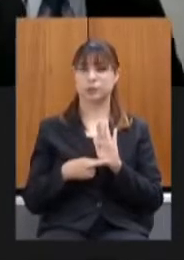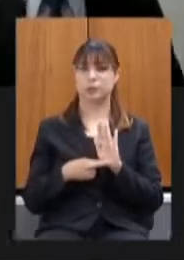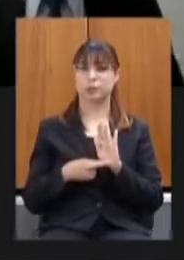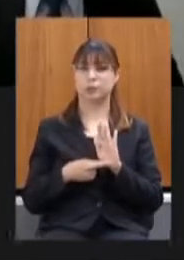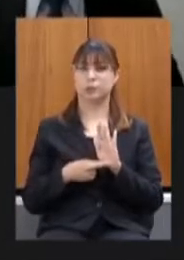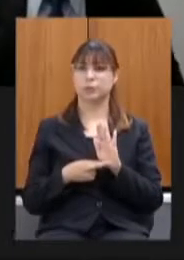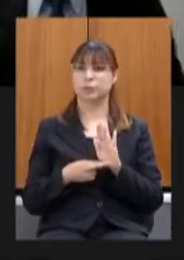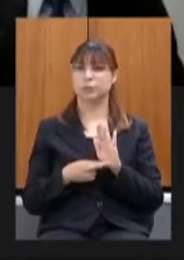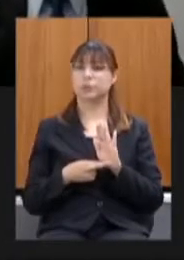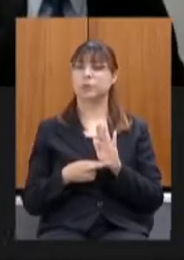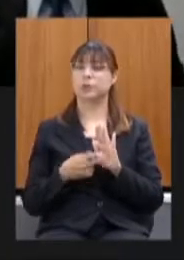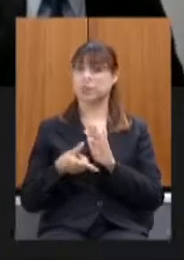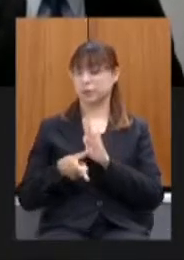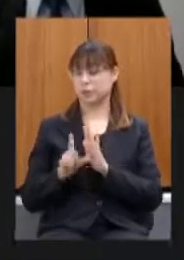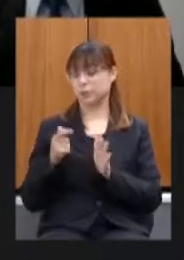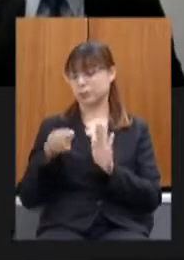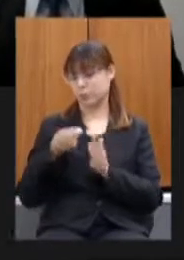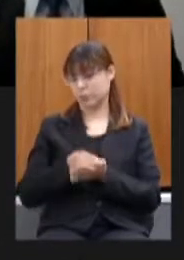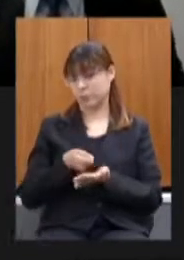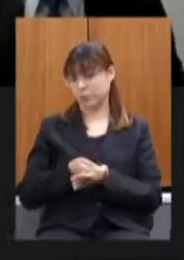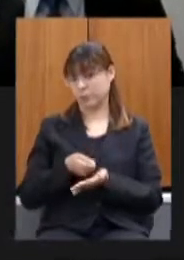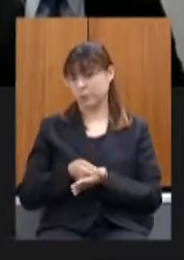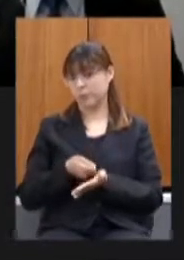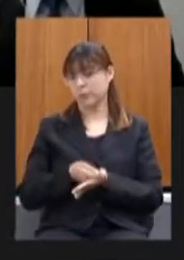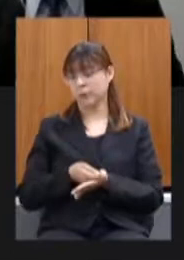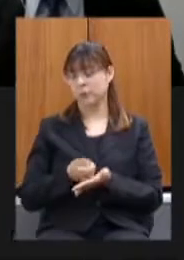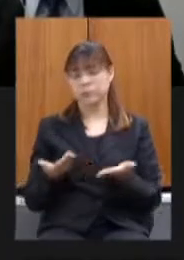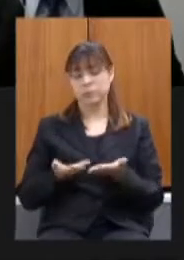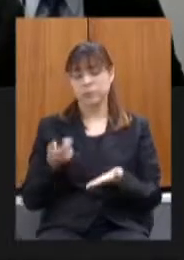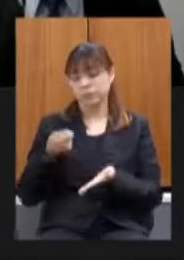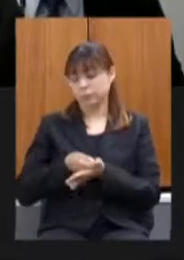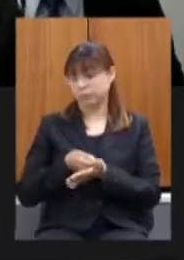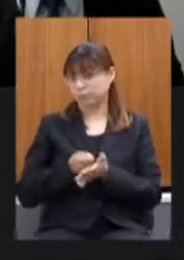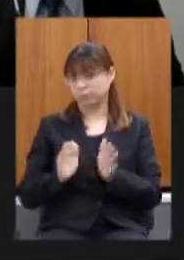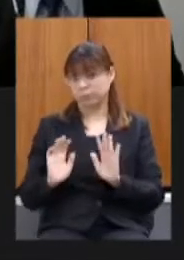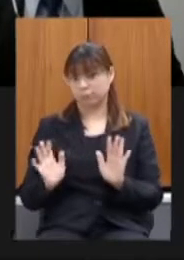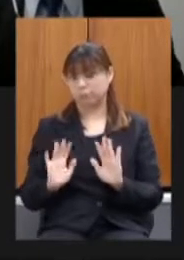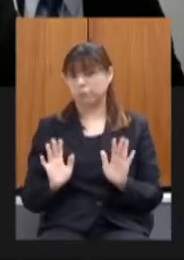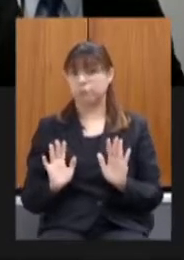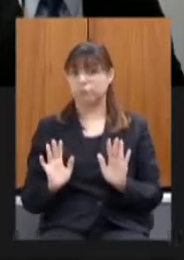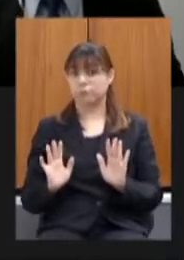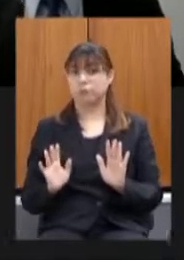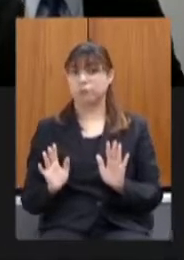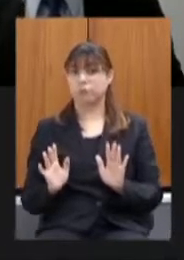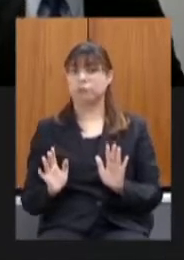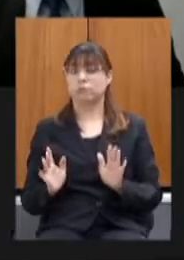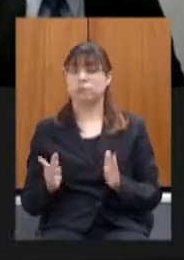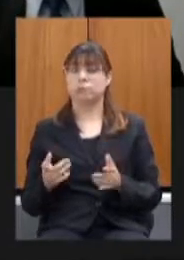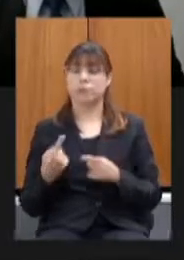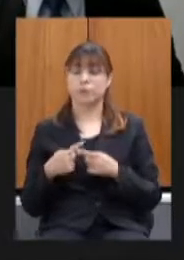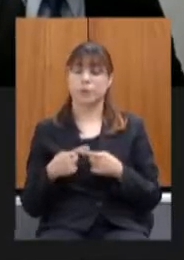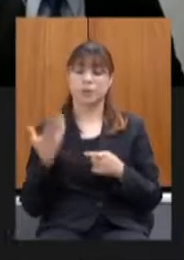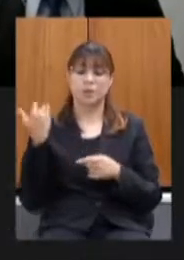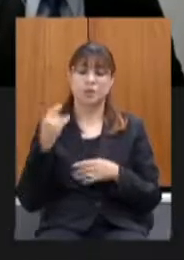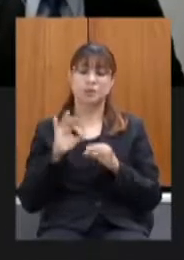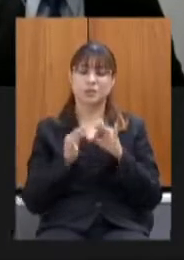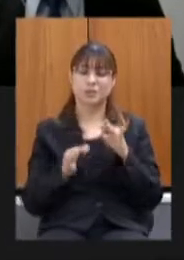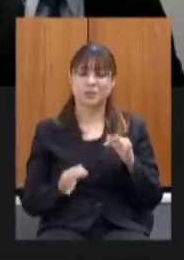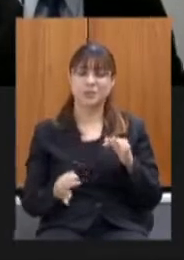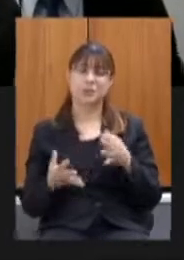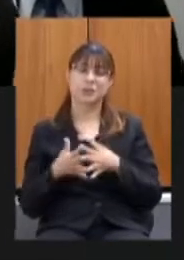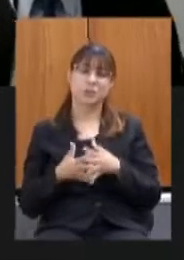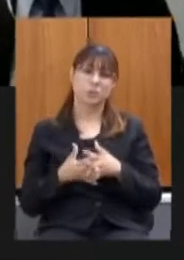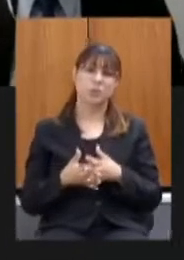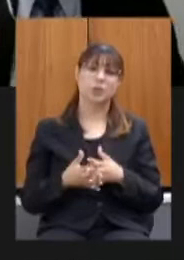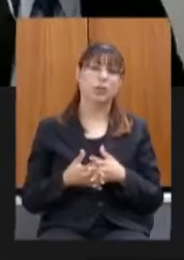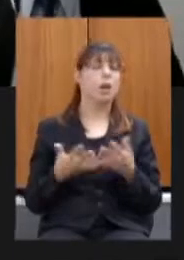obrigatórios a gente tem essa desobrigação isso traz esse DAP ele é bastante extenso muito complexo então a gente já trouxe a